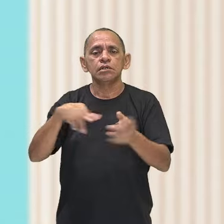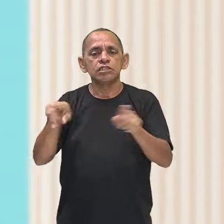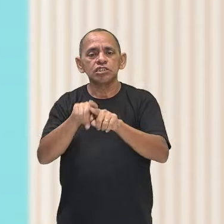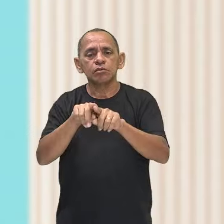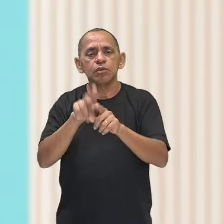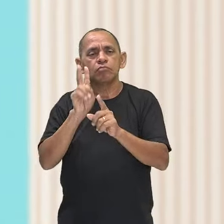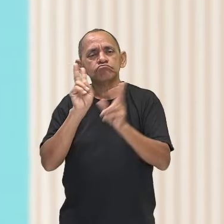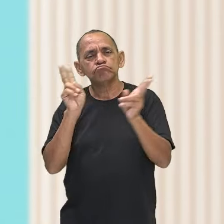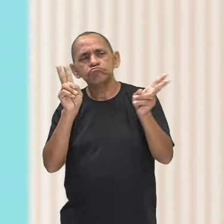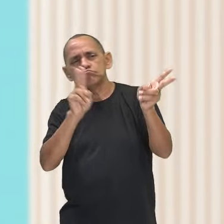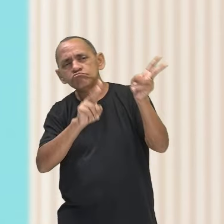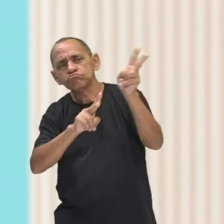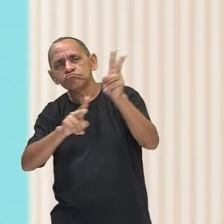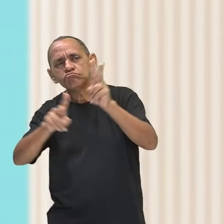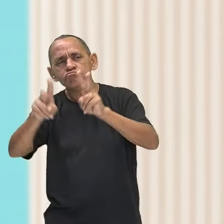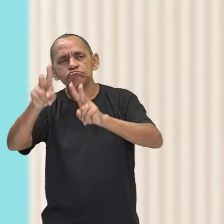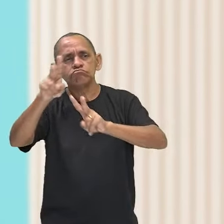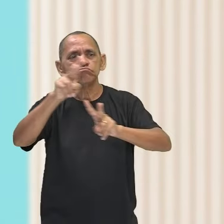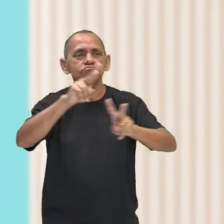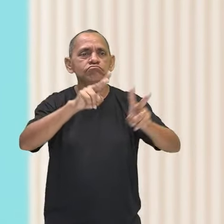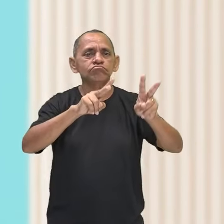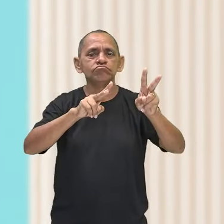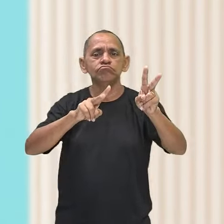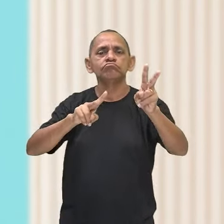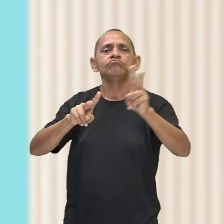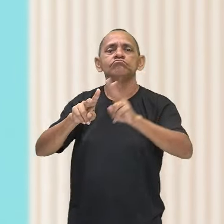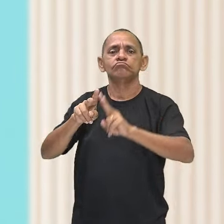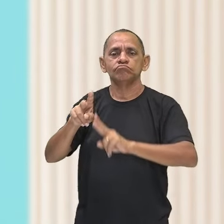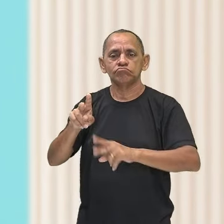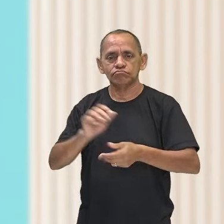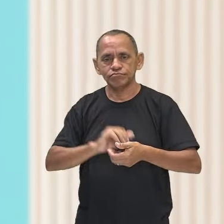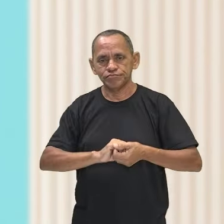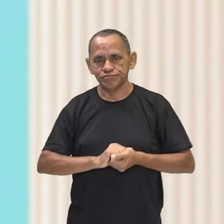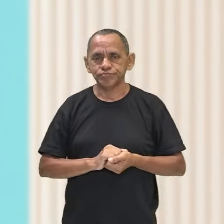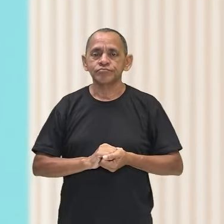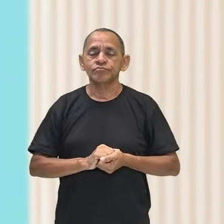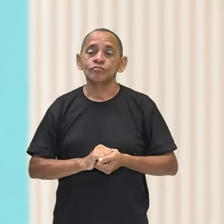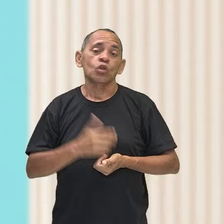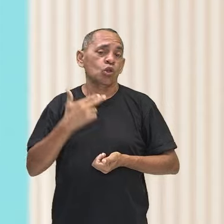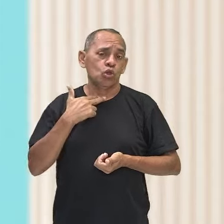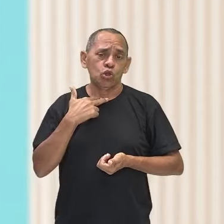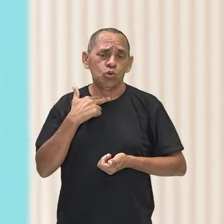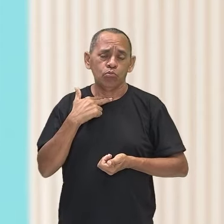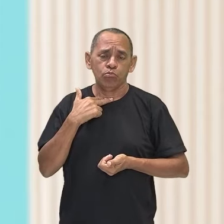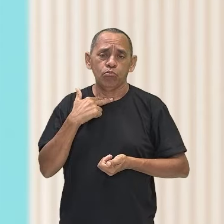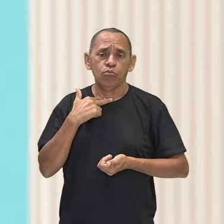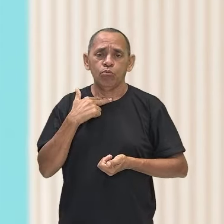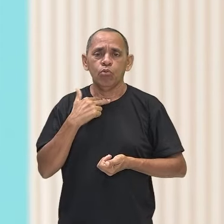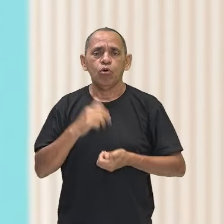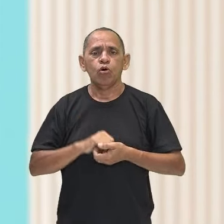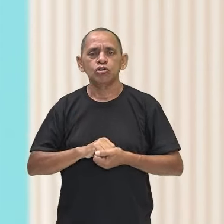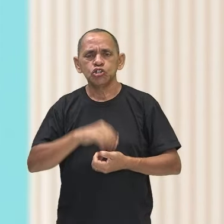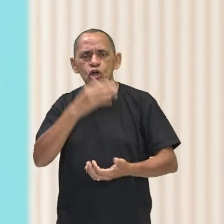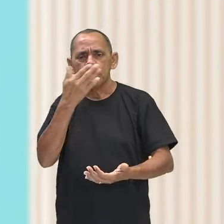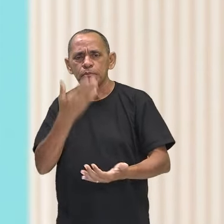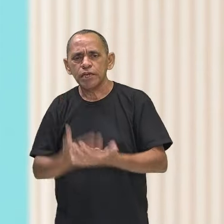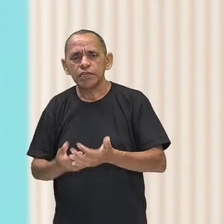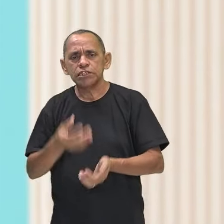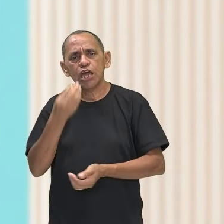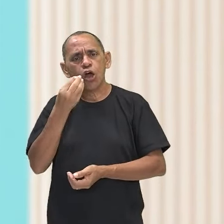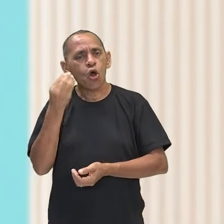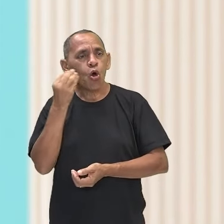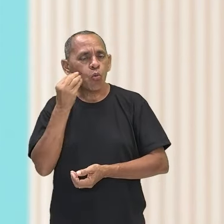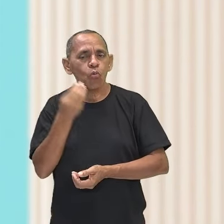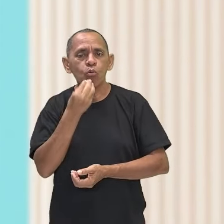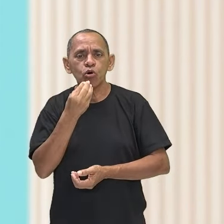o que os outros fazem. Então, não se pode deixar de observar o fenômeno contemporâneo do